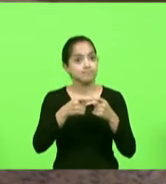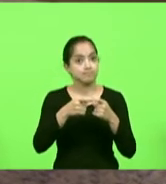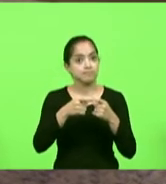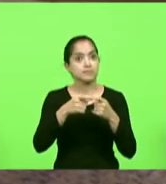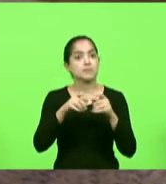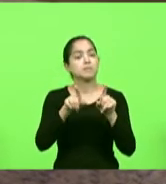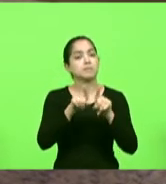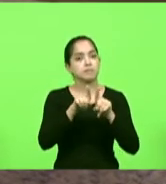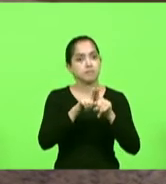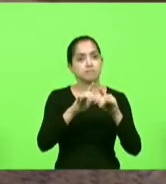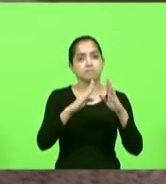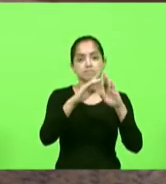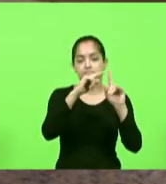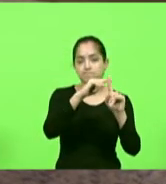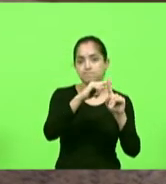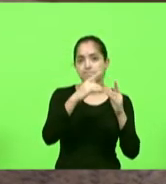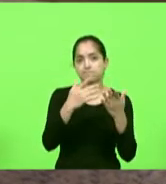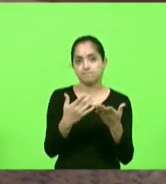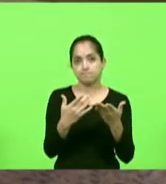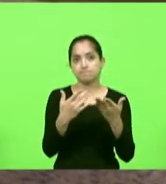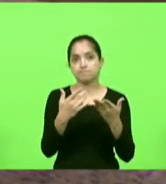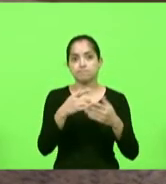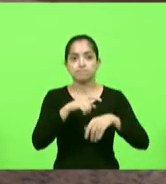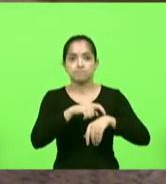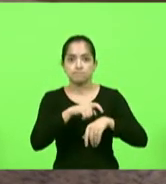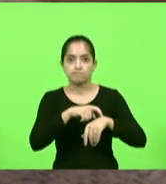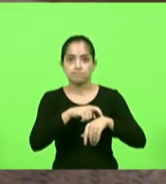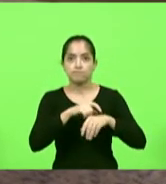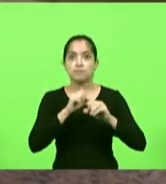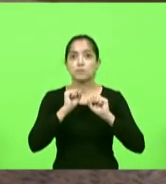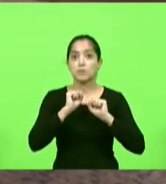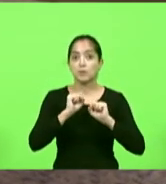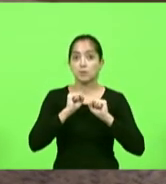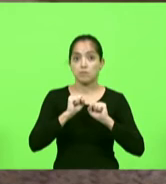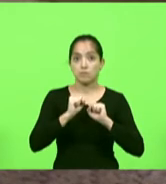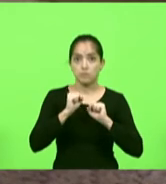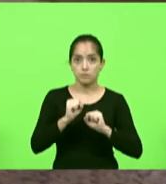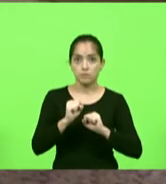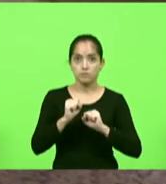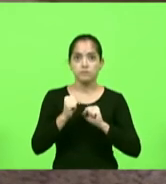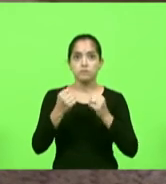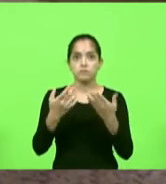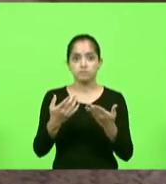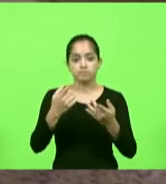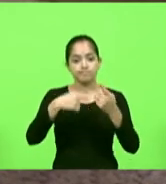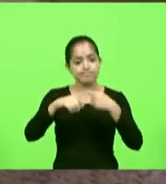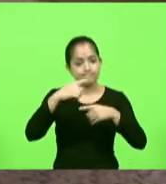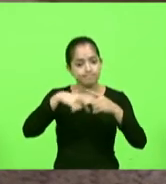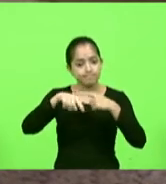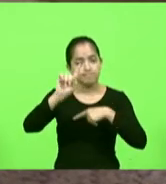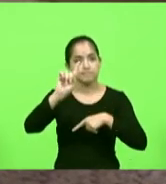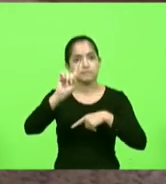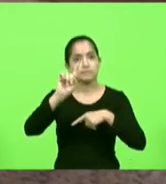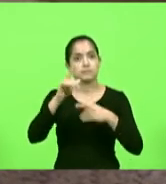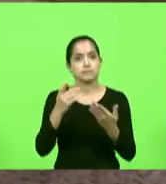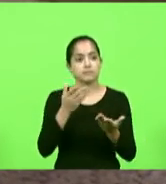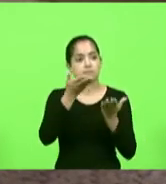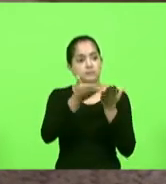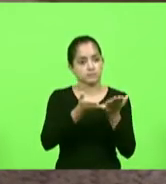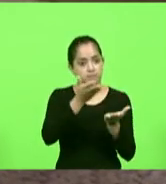igreja é o momento que a igreja pode também fazer a diferença com a assistência